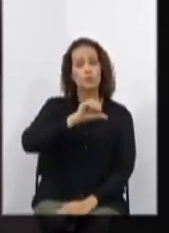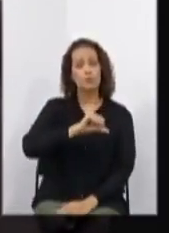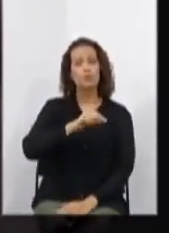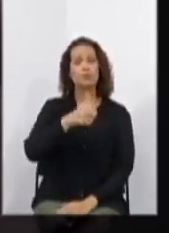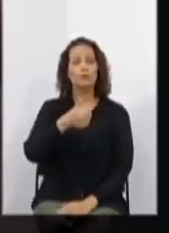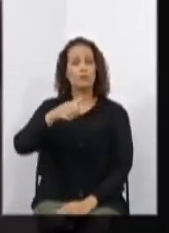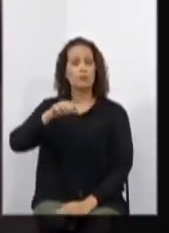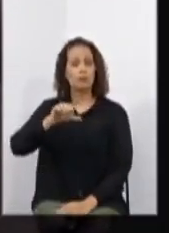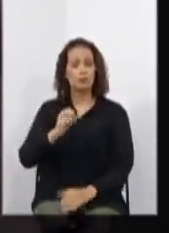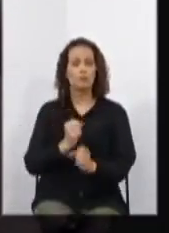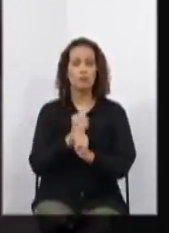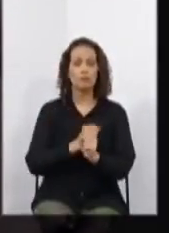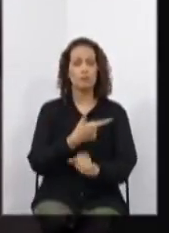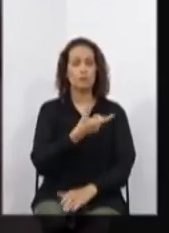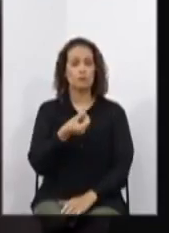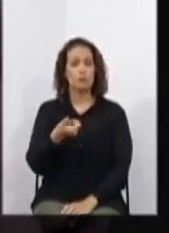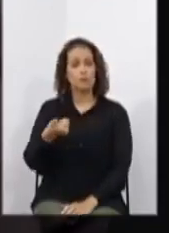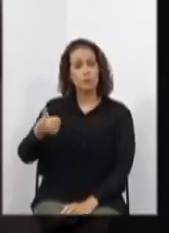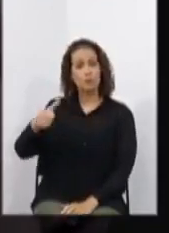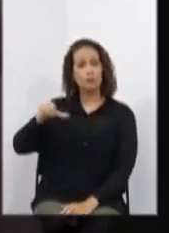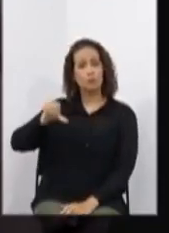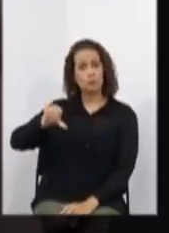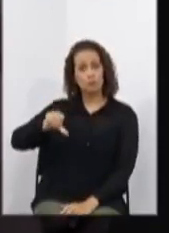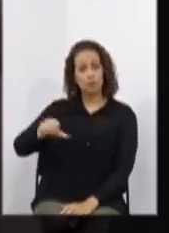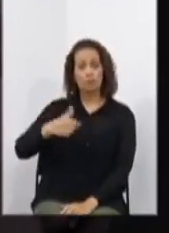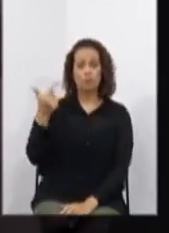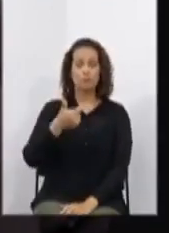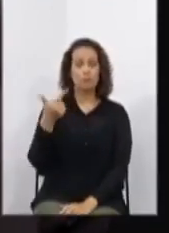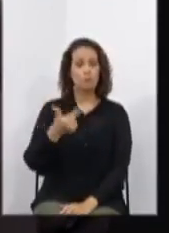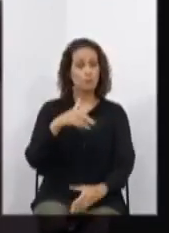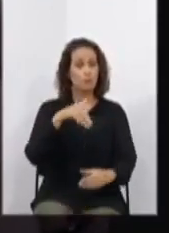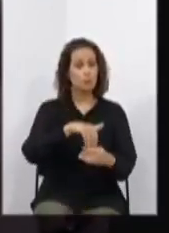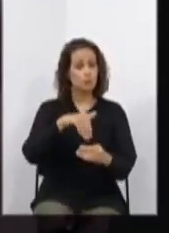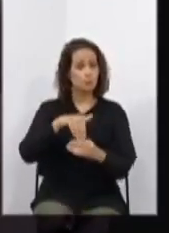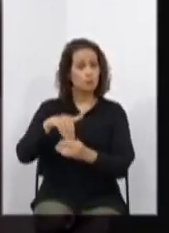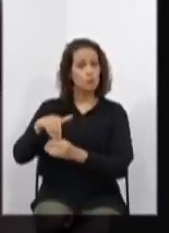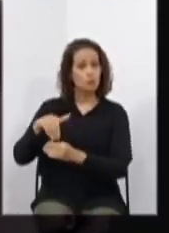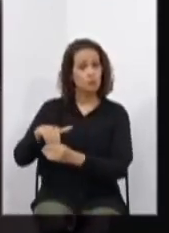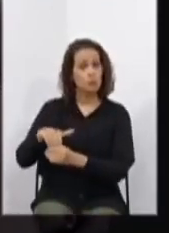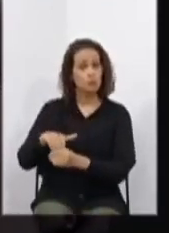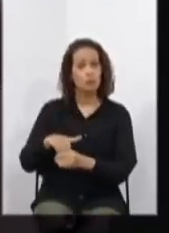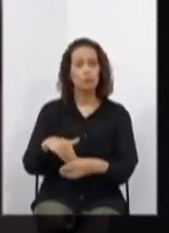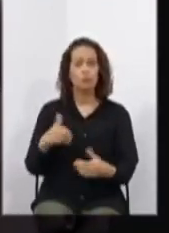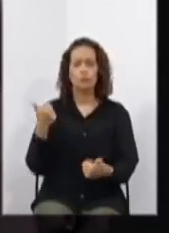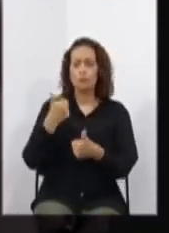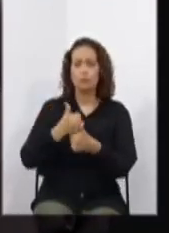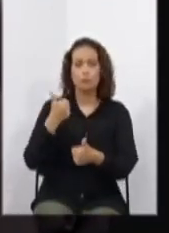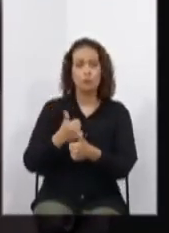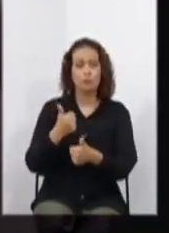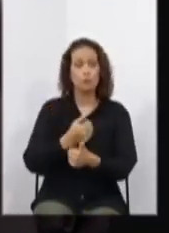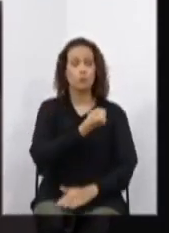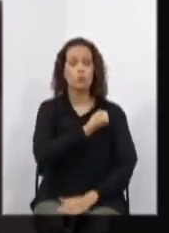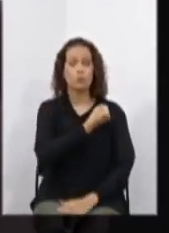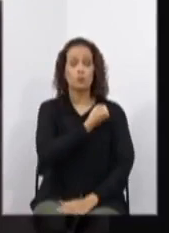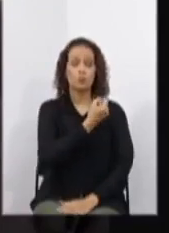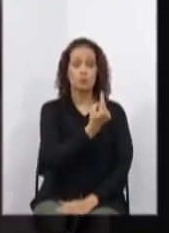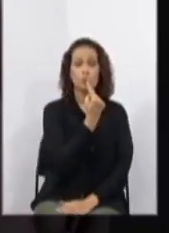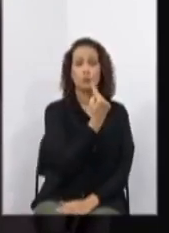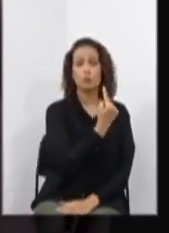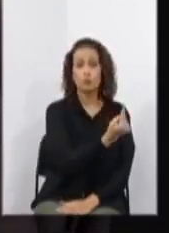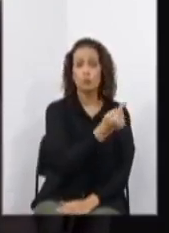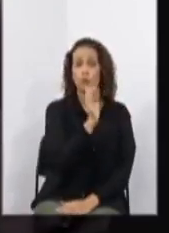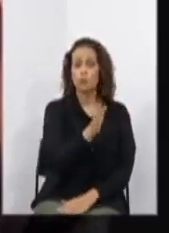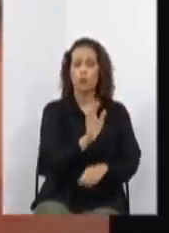de 2019, no segundo turno, na forma do substitutivo número 1 a ser